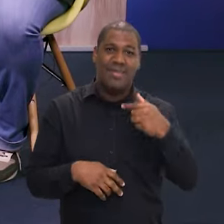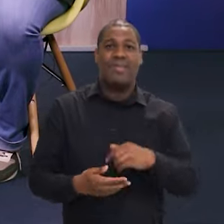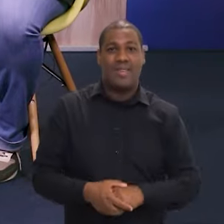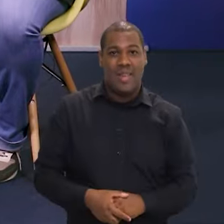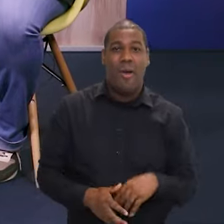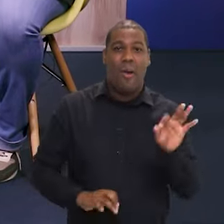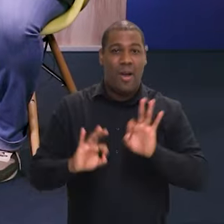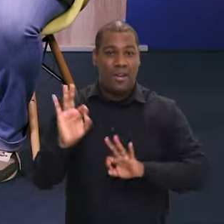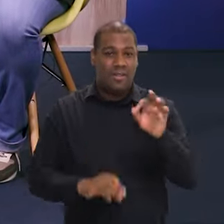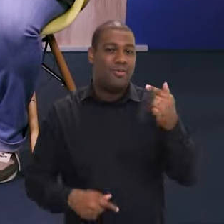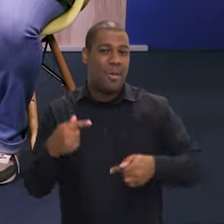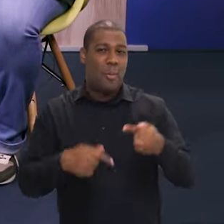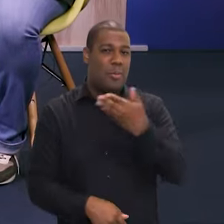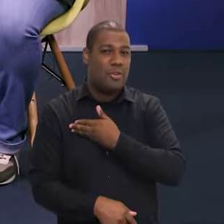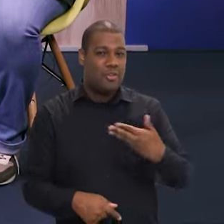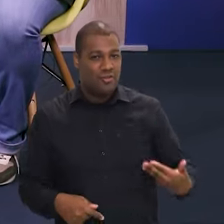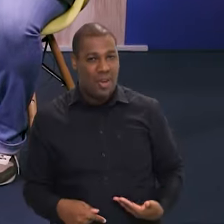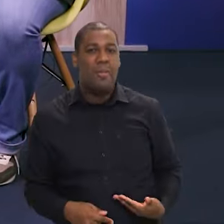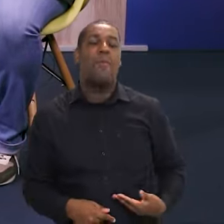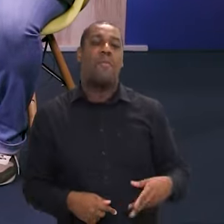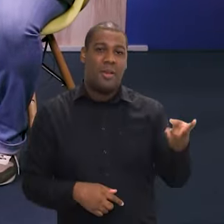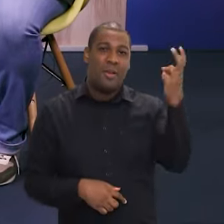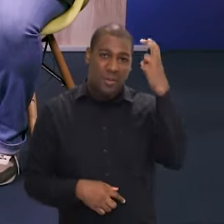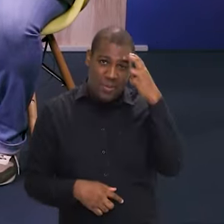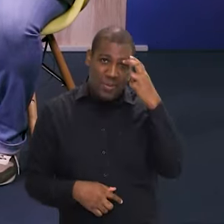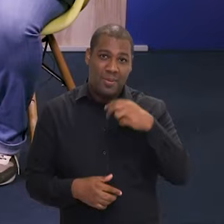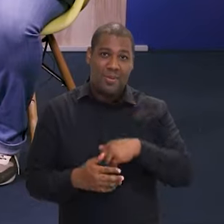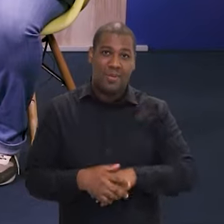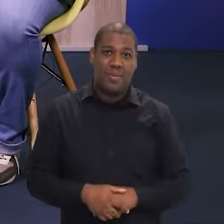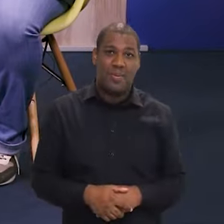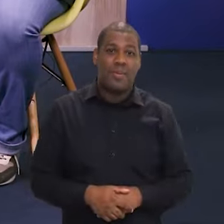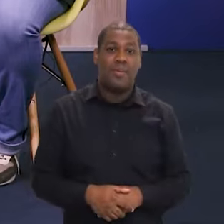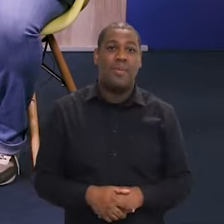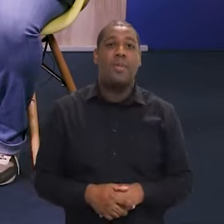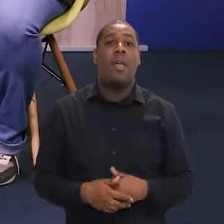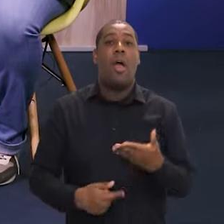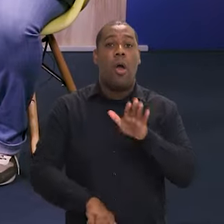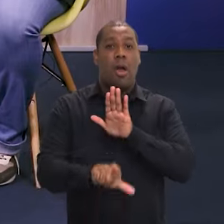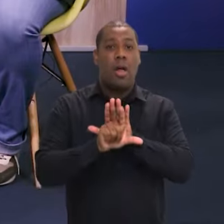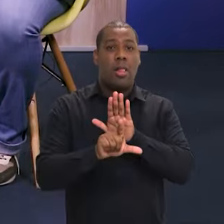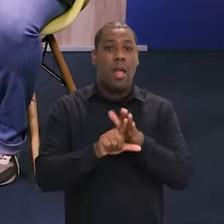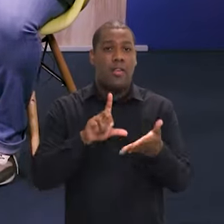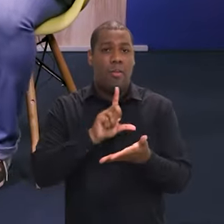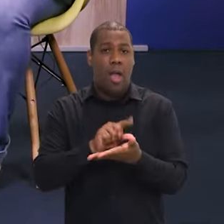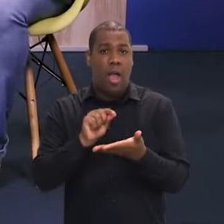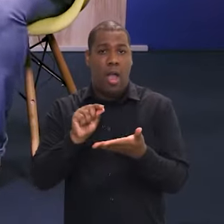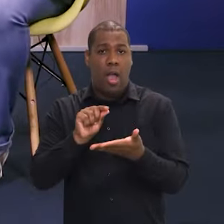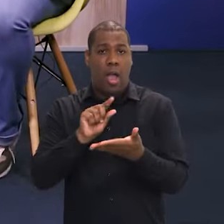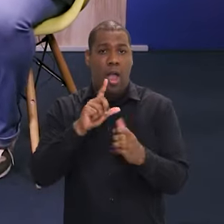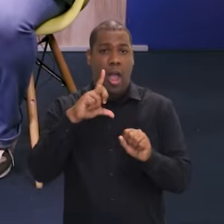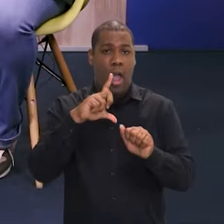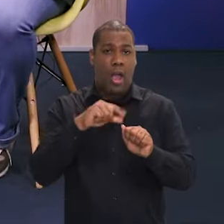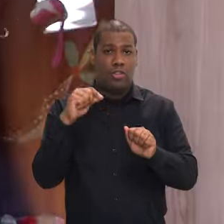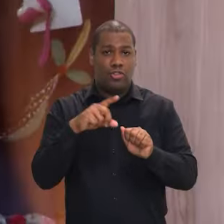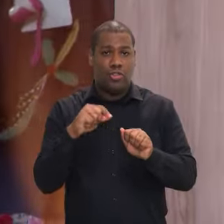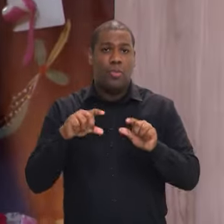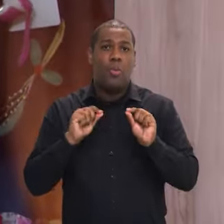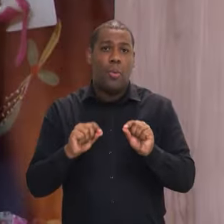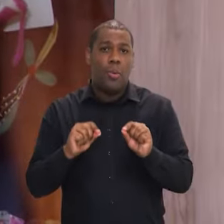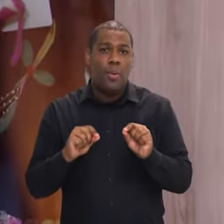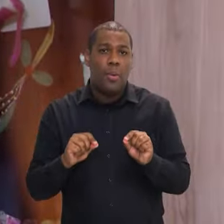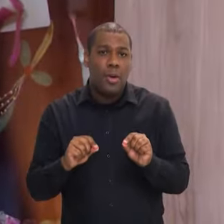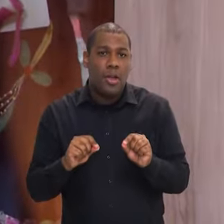consolidando a partir das políticas que serão acolhidas aqui. E um dos artigos dessa lei é regulamentar as